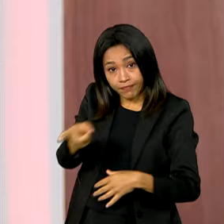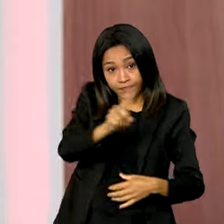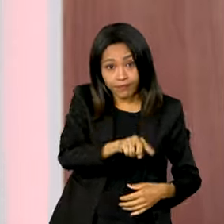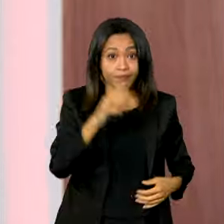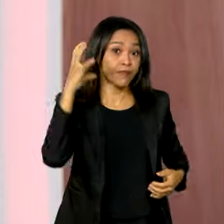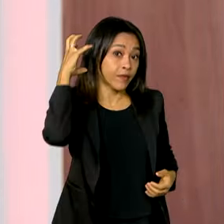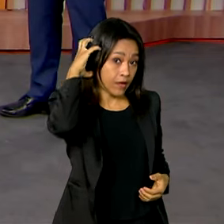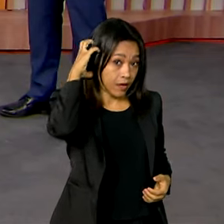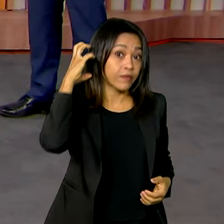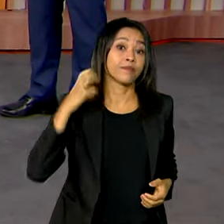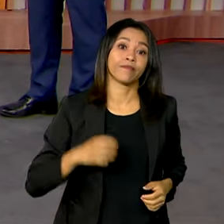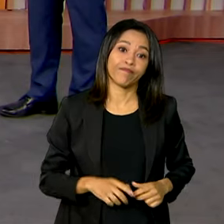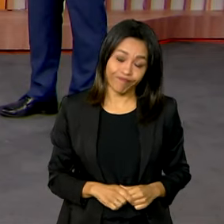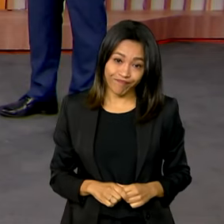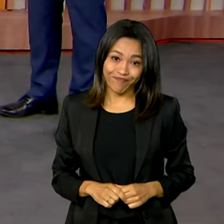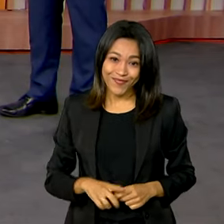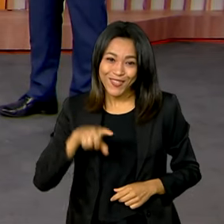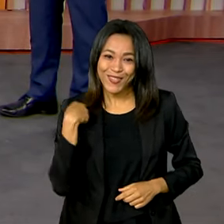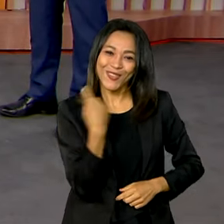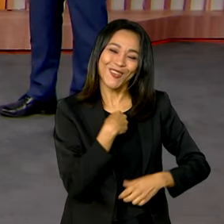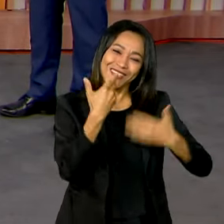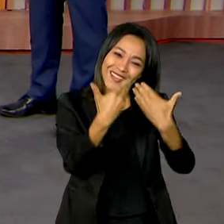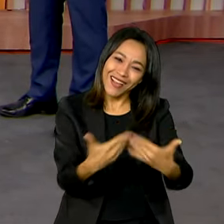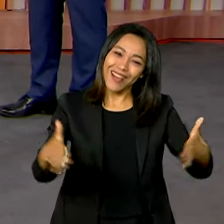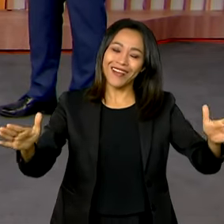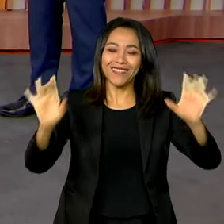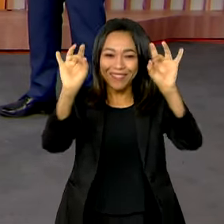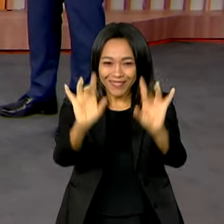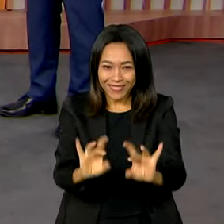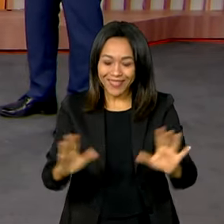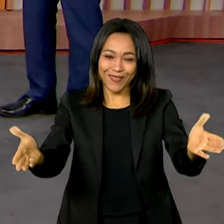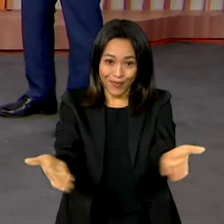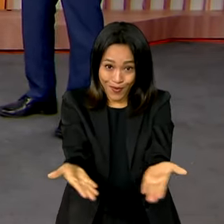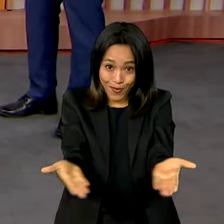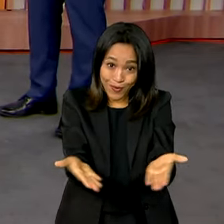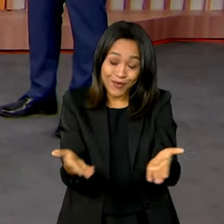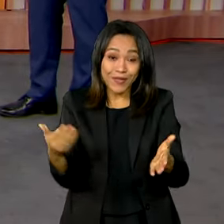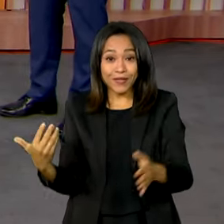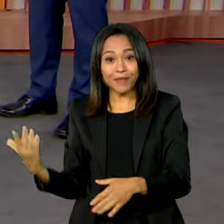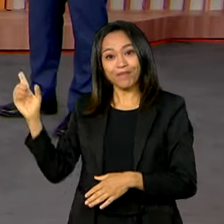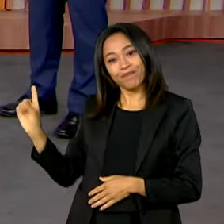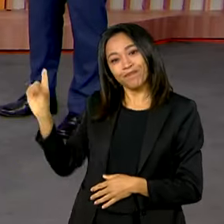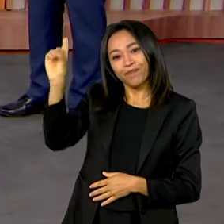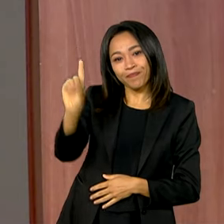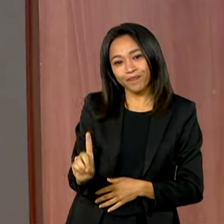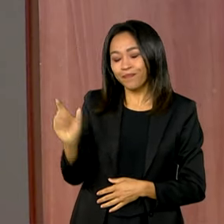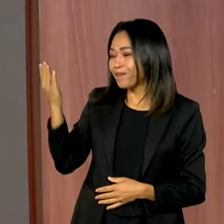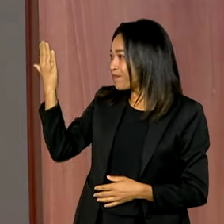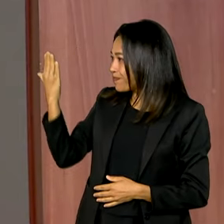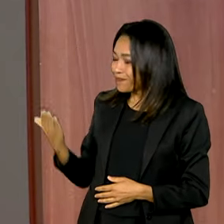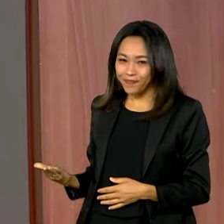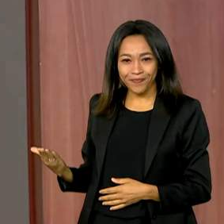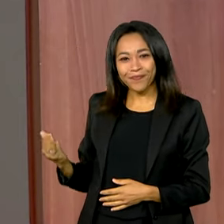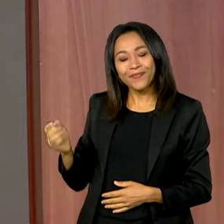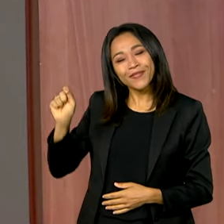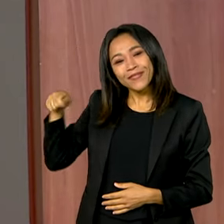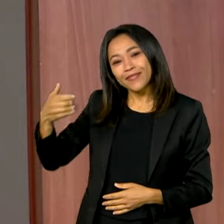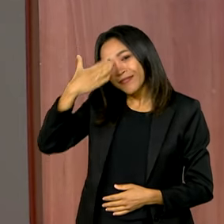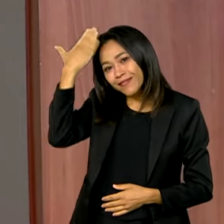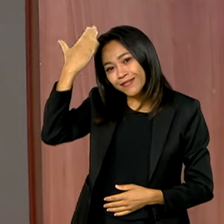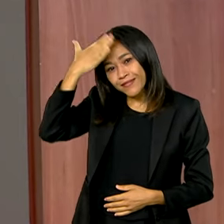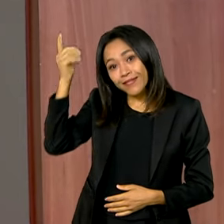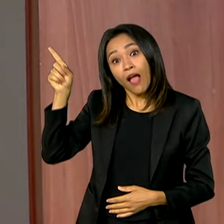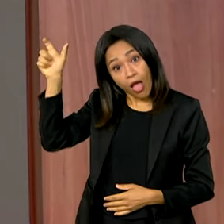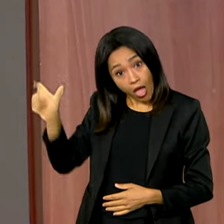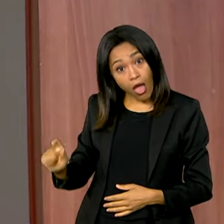Rádio GOV. E a gente abre esta edição especial do Brasil em Dia com a participação do ministro Márcio Macedo, da Secretaria